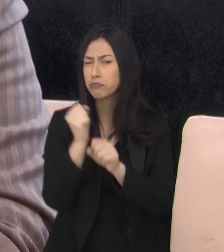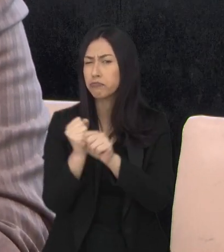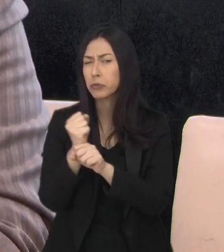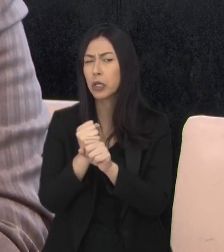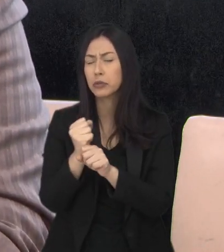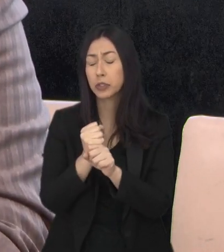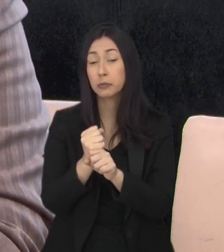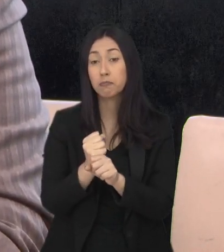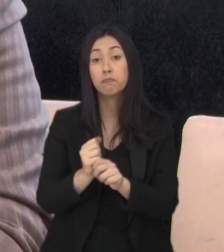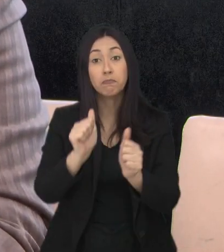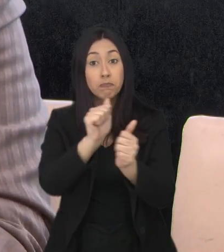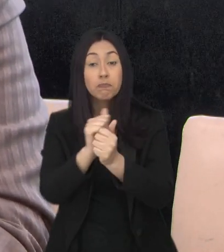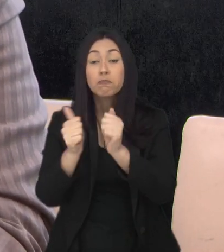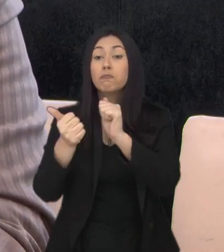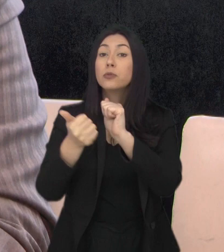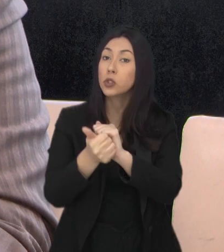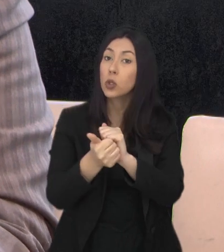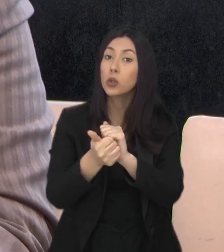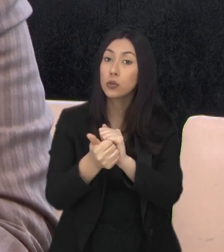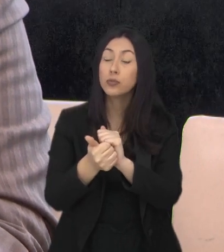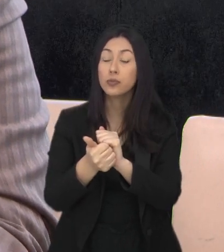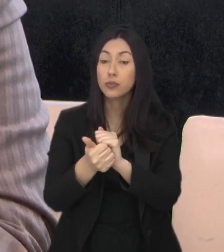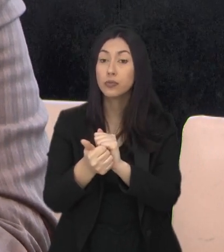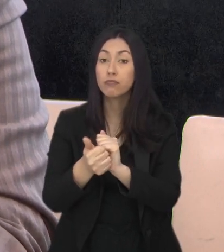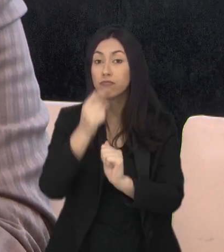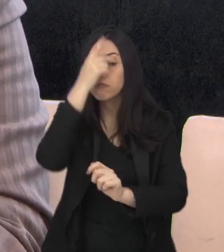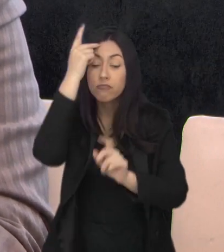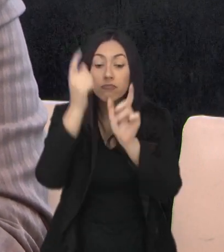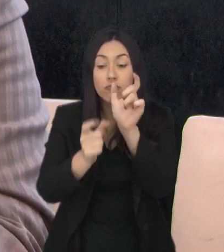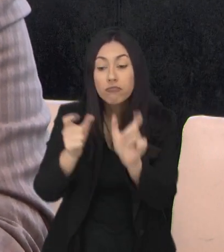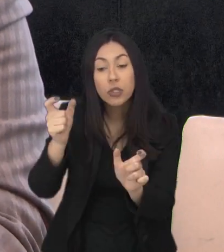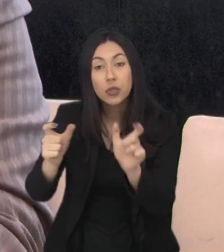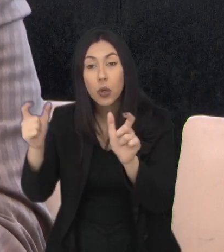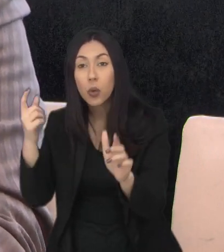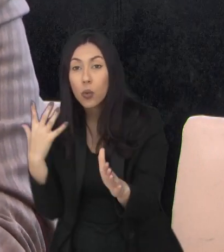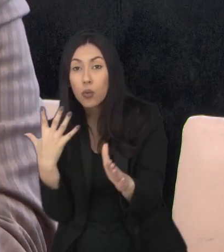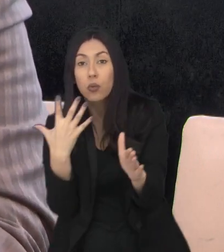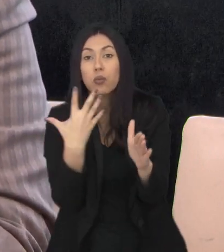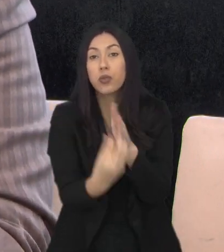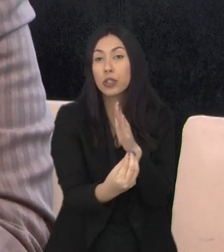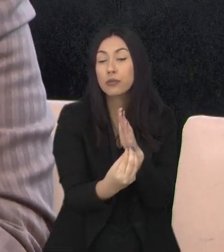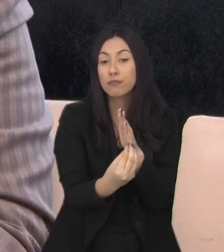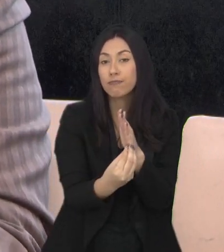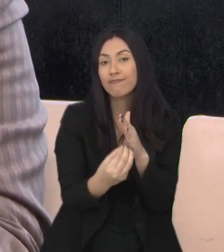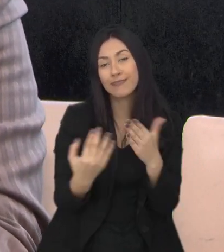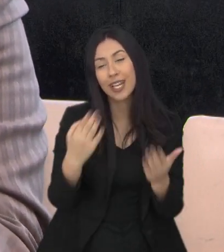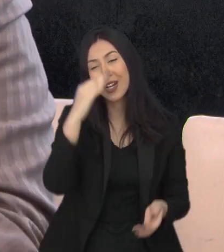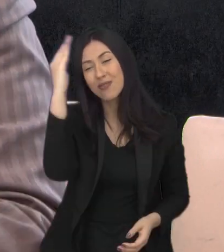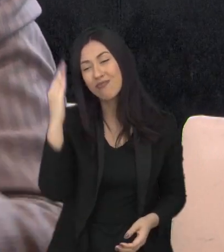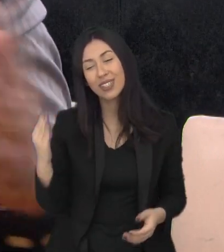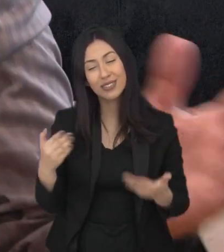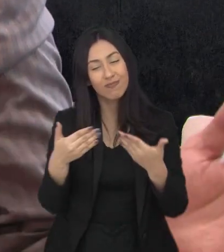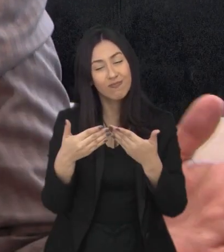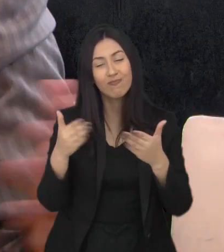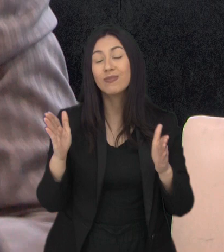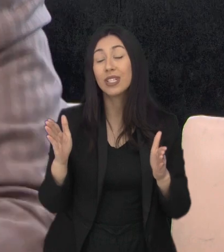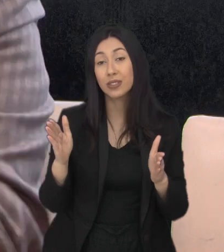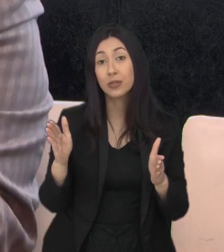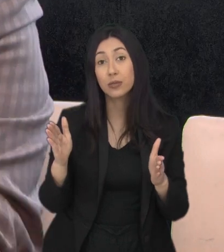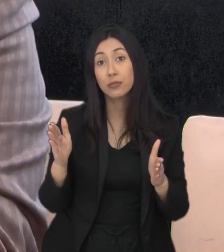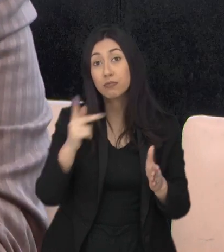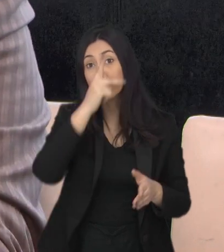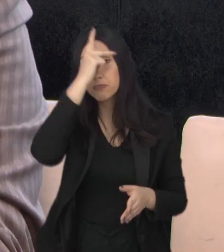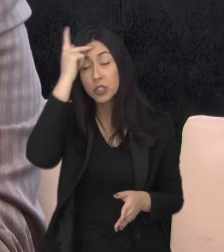ela se adequou para isso para que as pessoas que venham pelo Brasil sejam um país aberto de braços